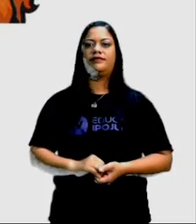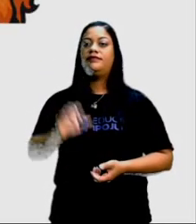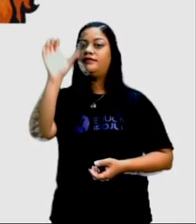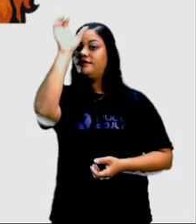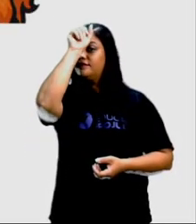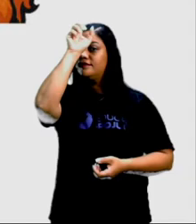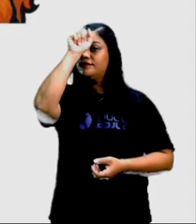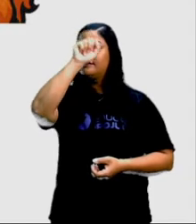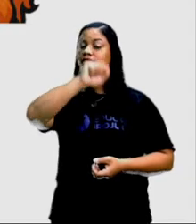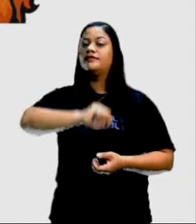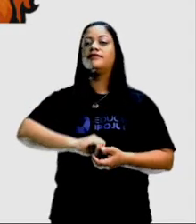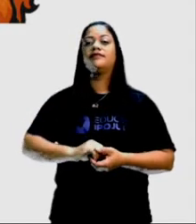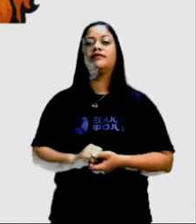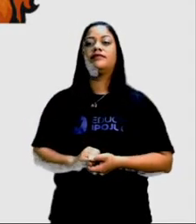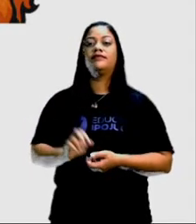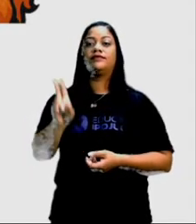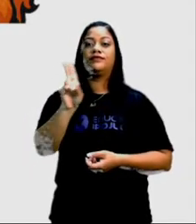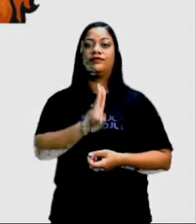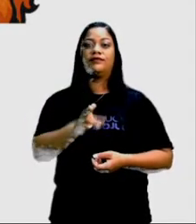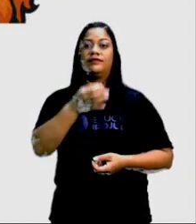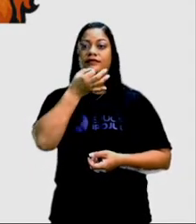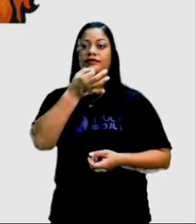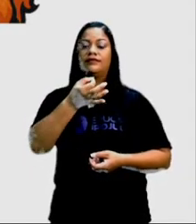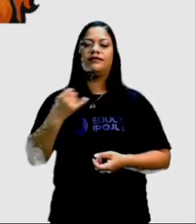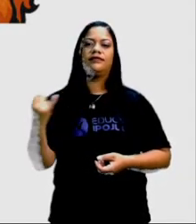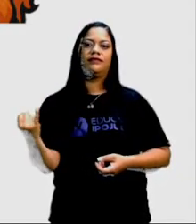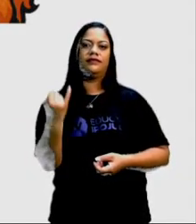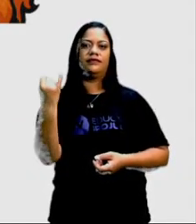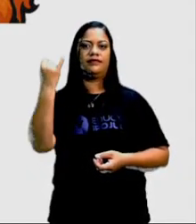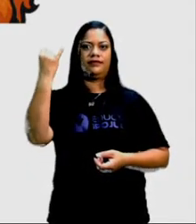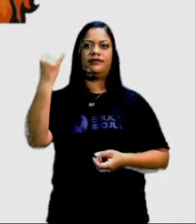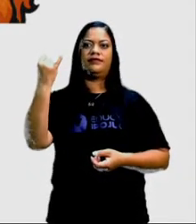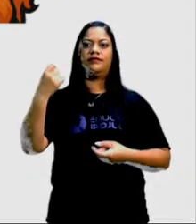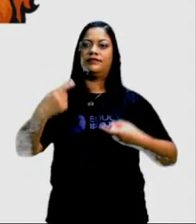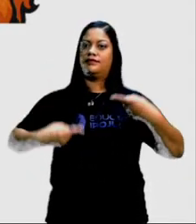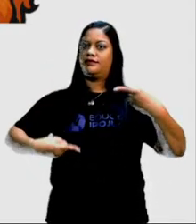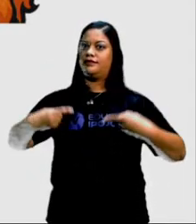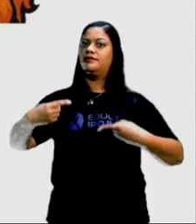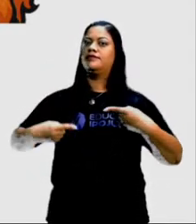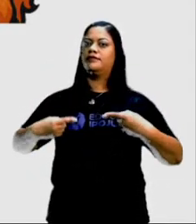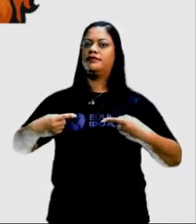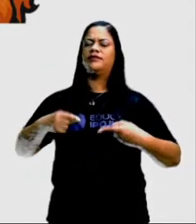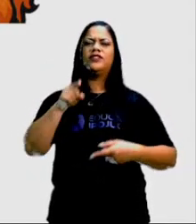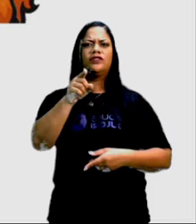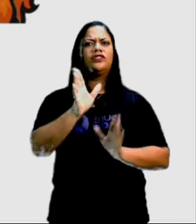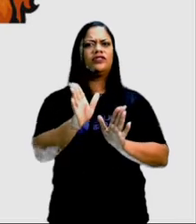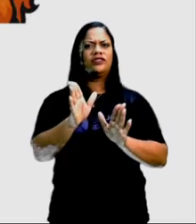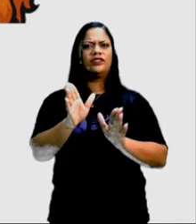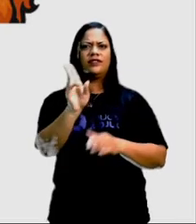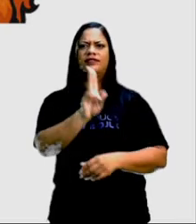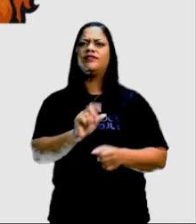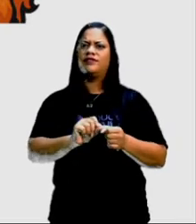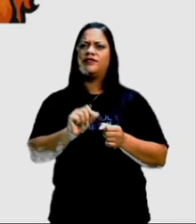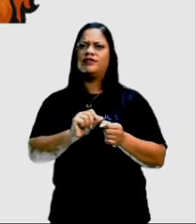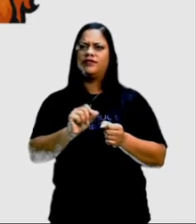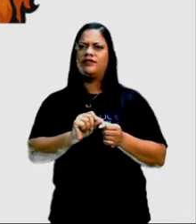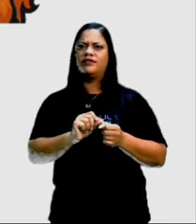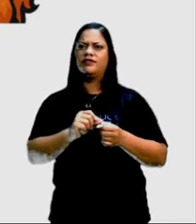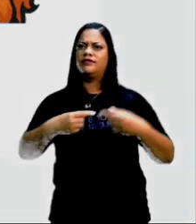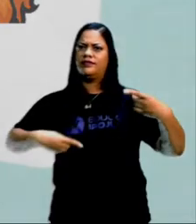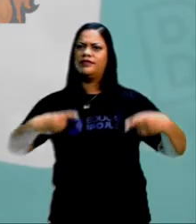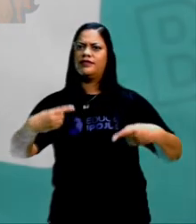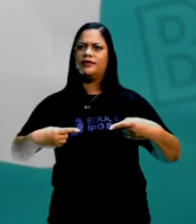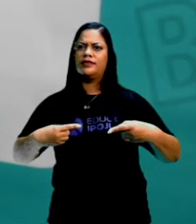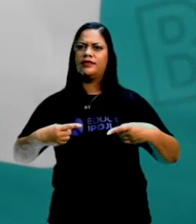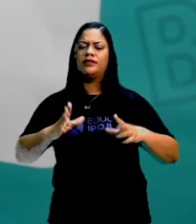Aprendemos que a presença da argumentação é fundamental em um debate. Vocês já participaram de um debate? Em quais